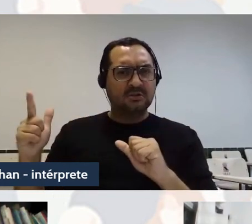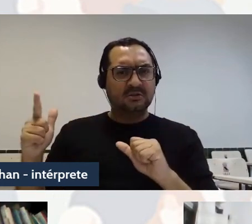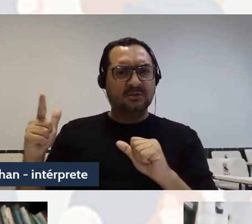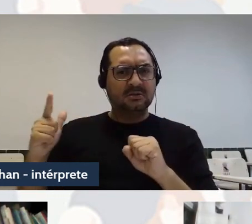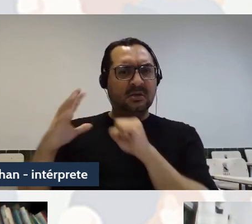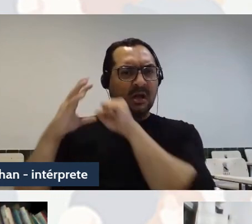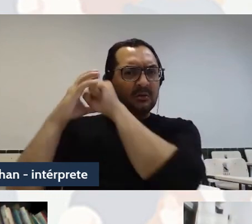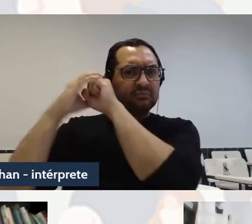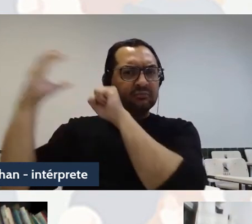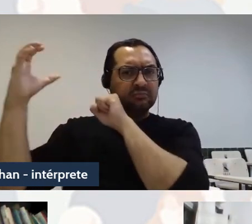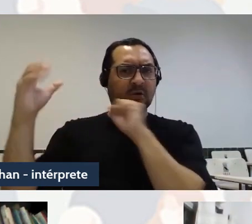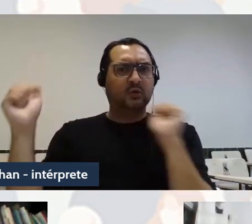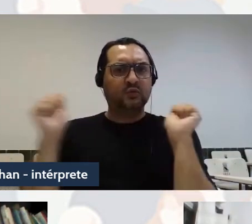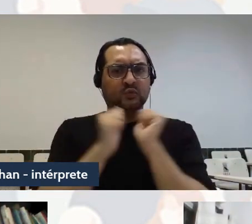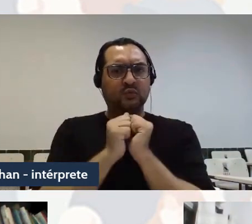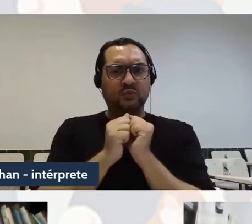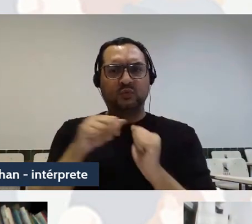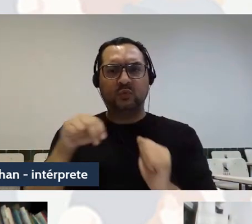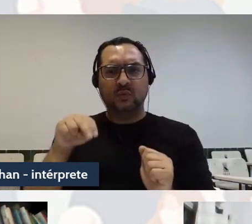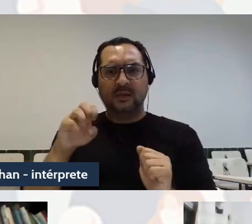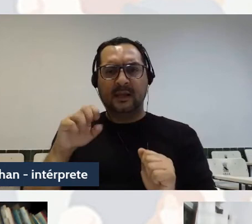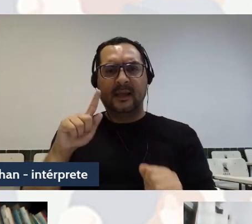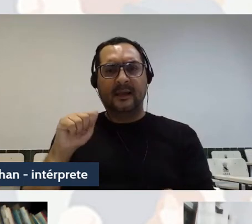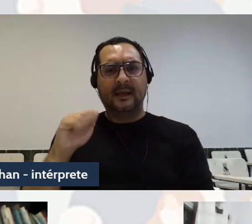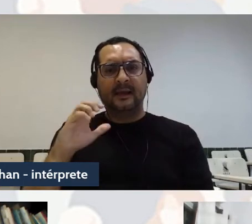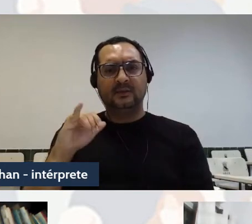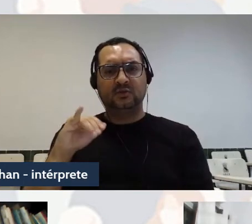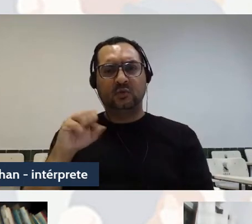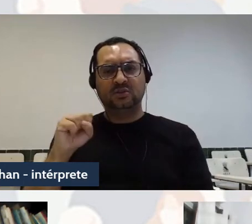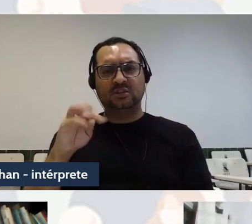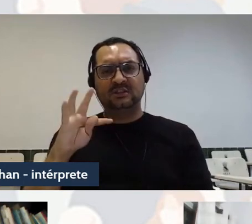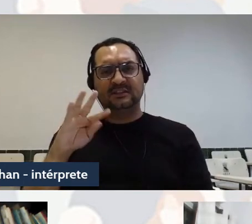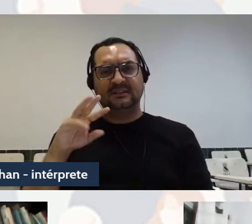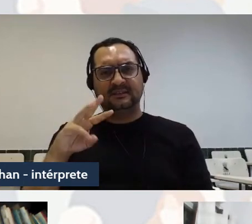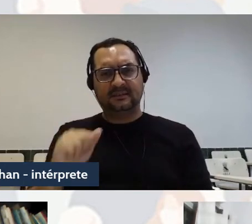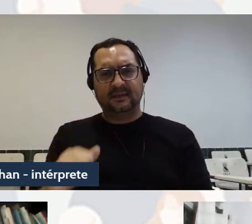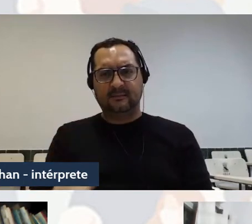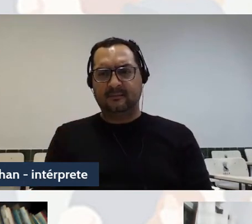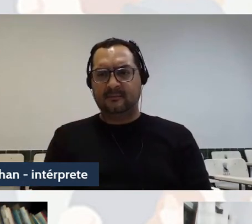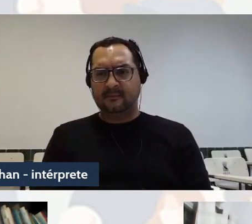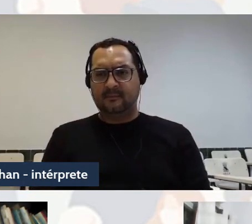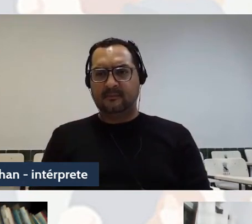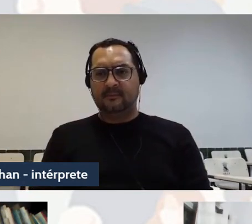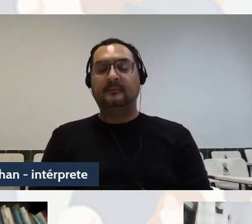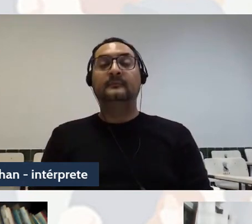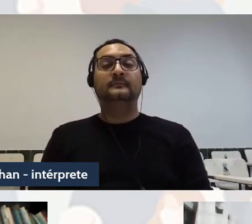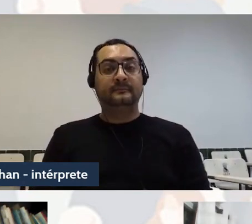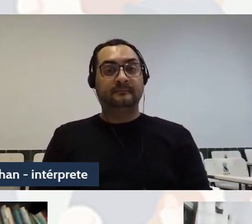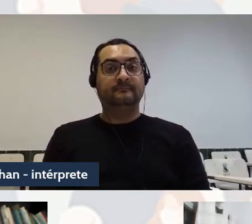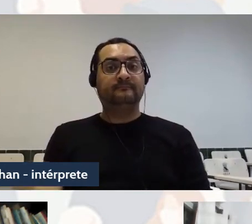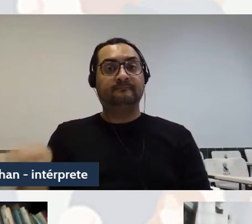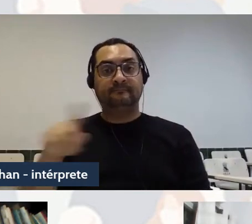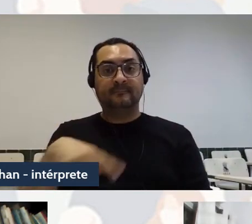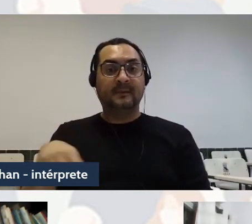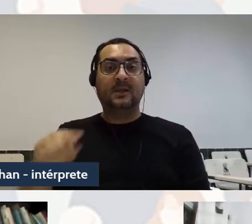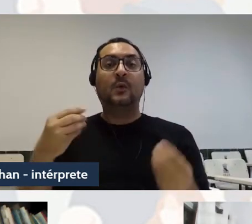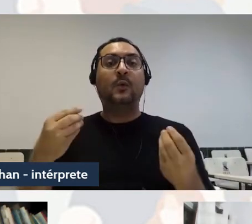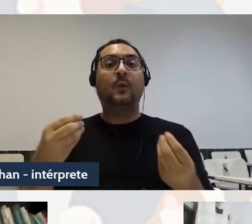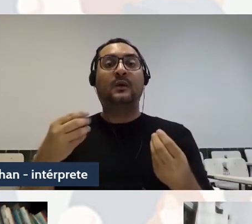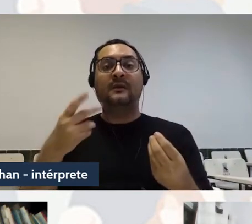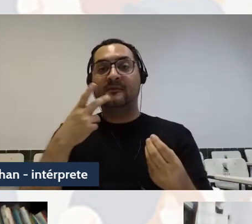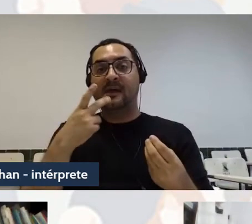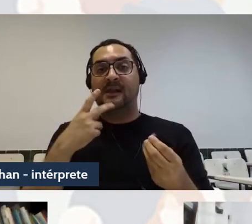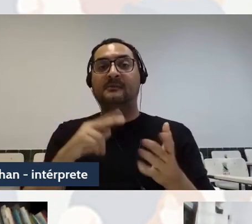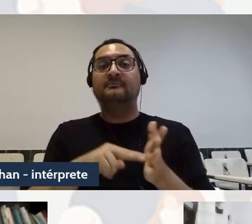provocação aqui, a pergunta do Rodrigo, que é um pouco o que que a gente considera, né,